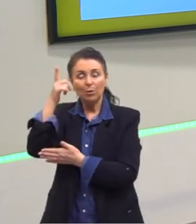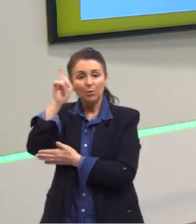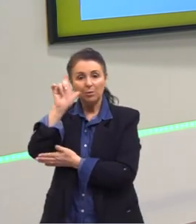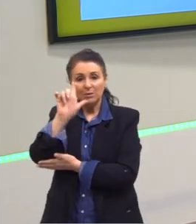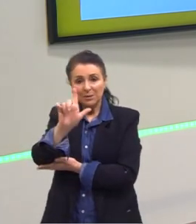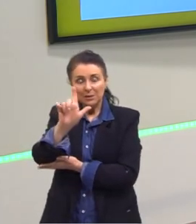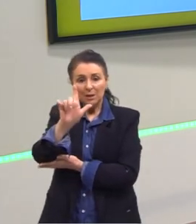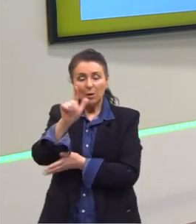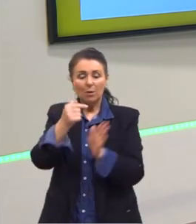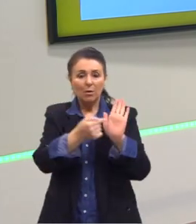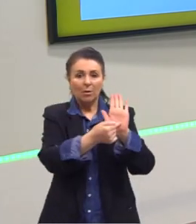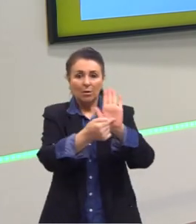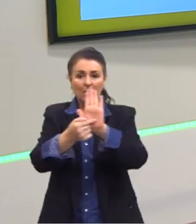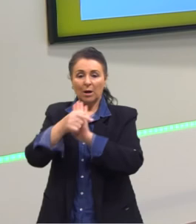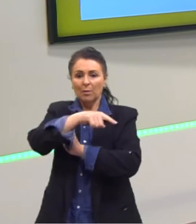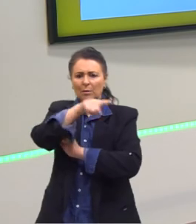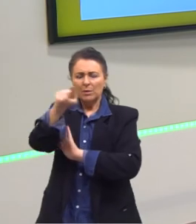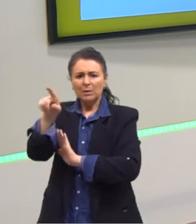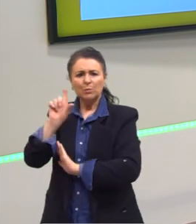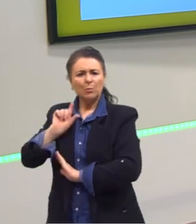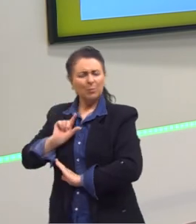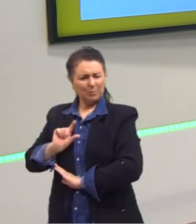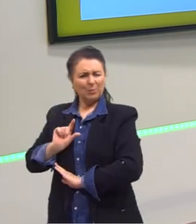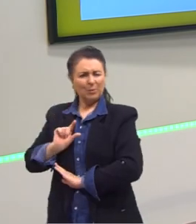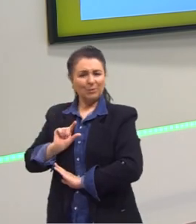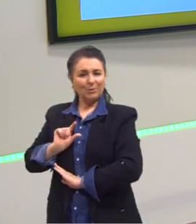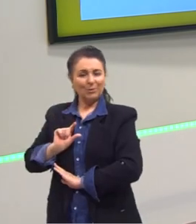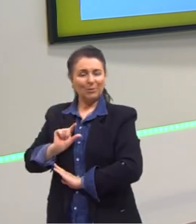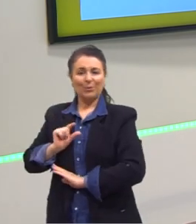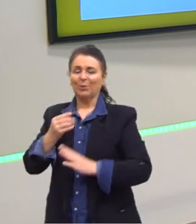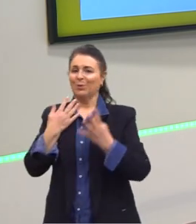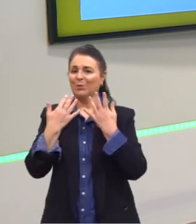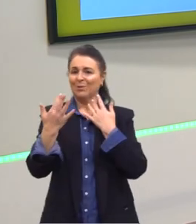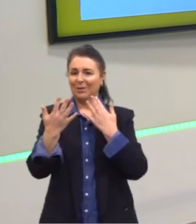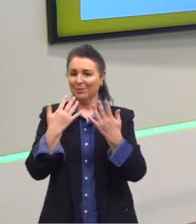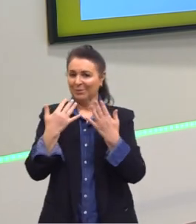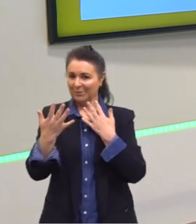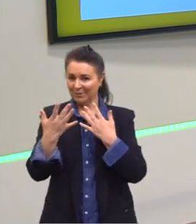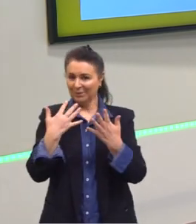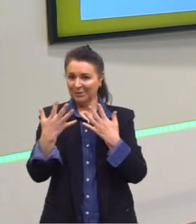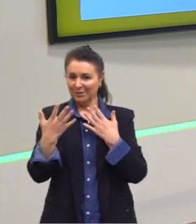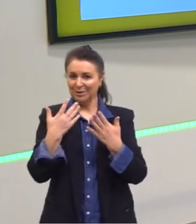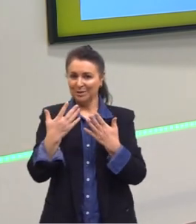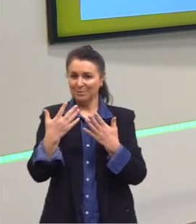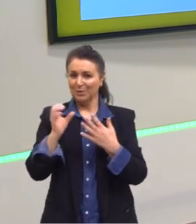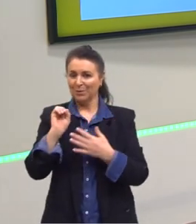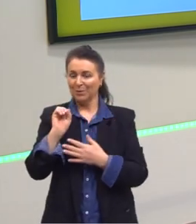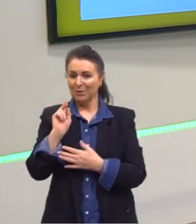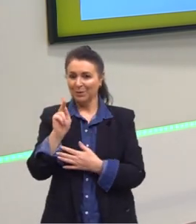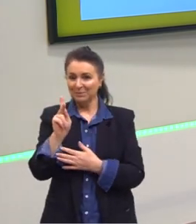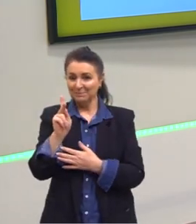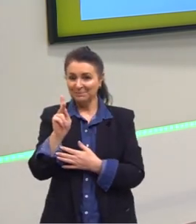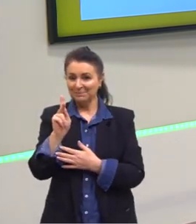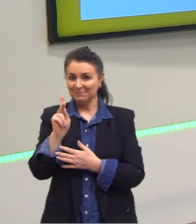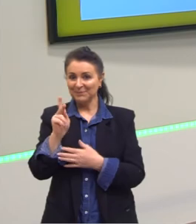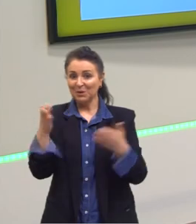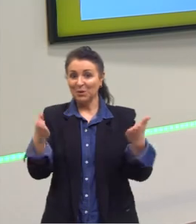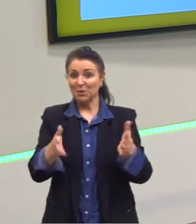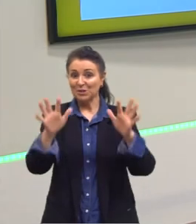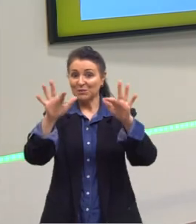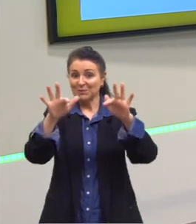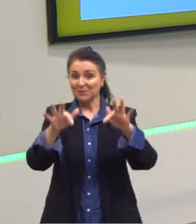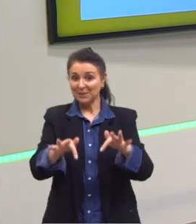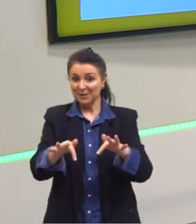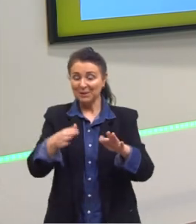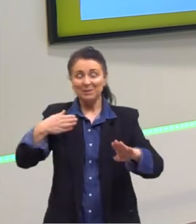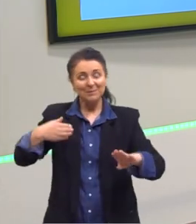mostrar para vocês um pouquinho desse momento que se chama naturalismo, que é bastante bacana. Certo, gente? Então, por hoje é só.